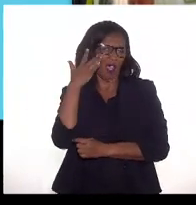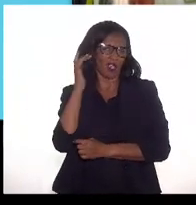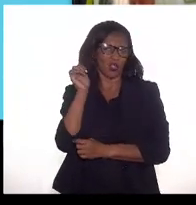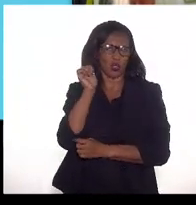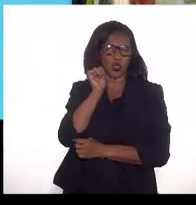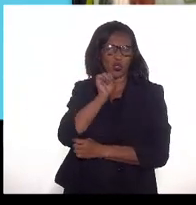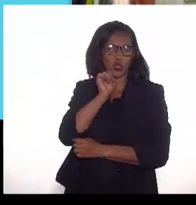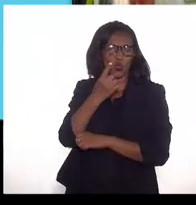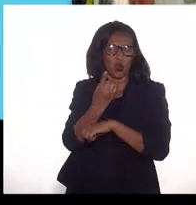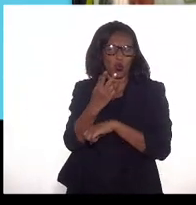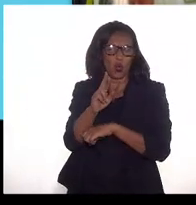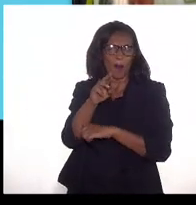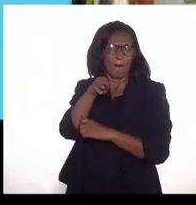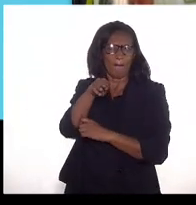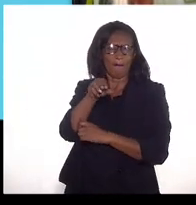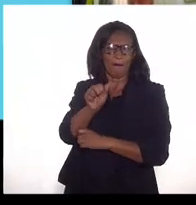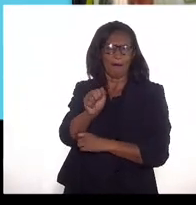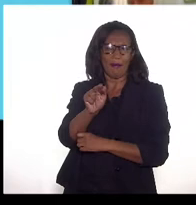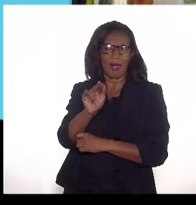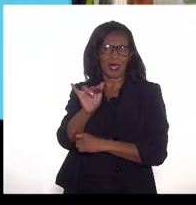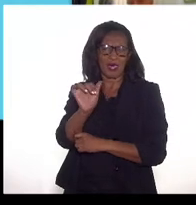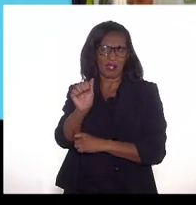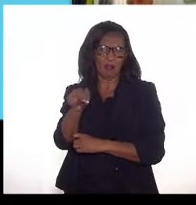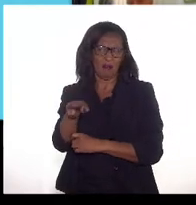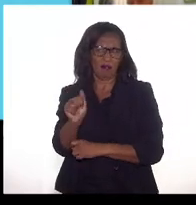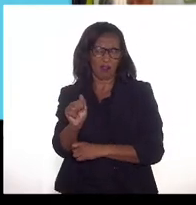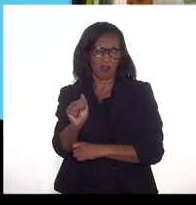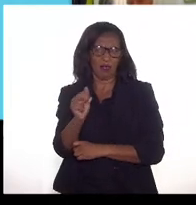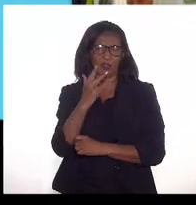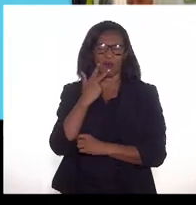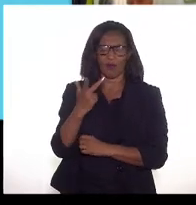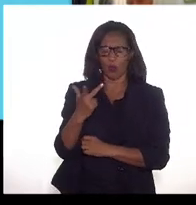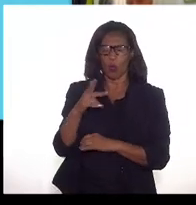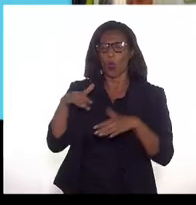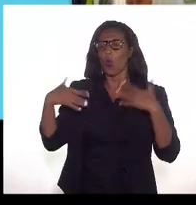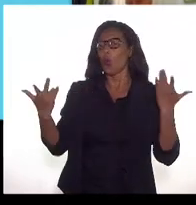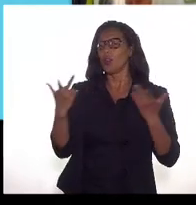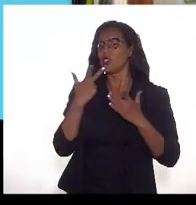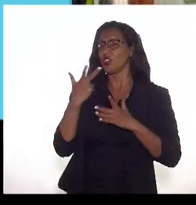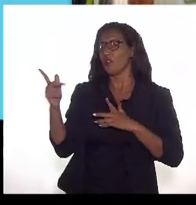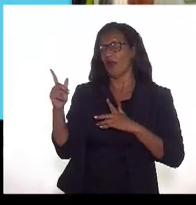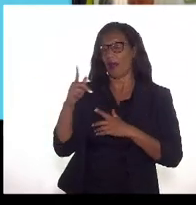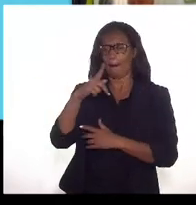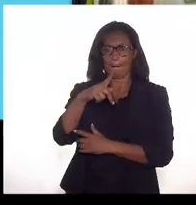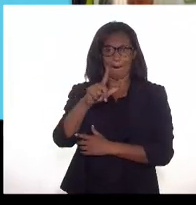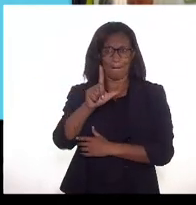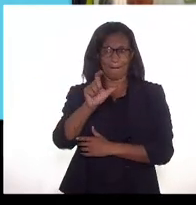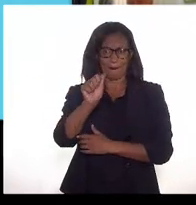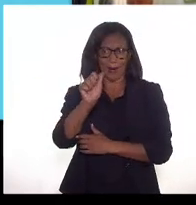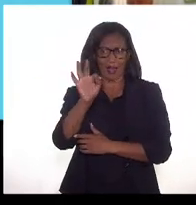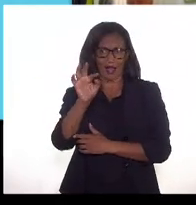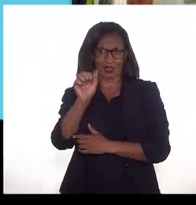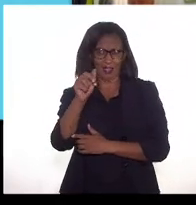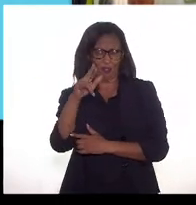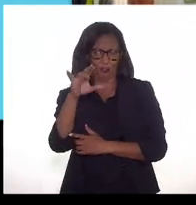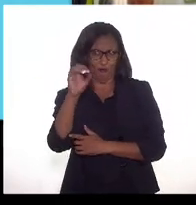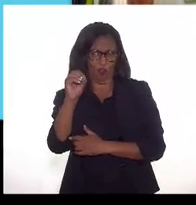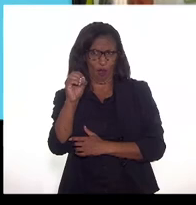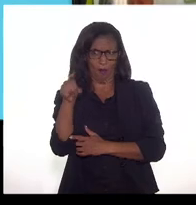ressaltou isso. Quando a gente está falando das plataformas replicantes, nós estamos falando de